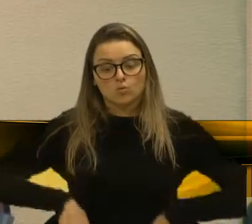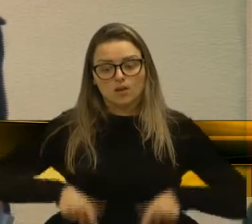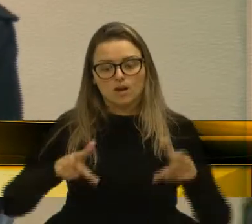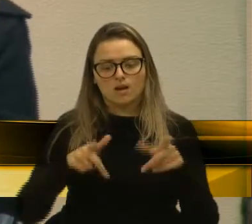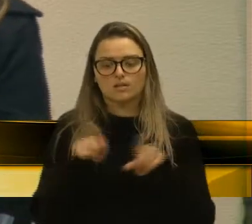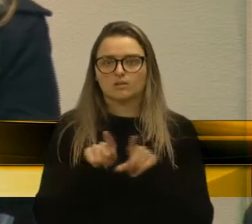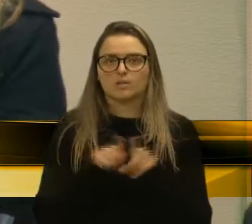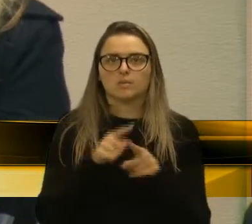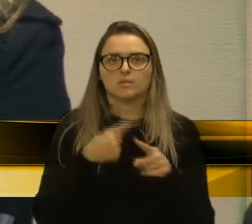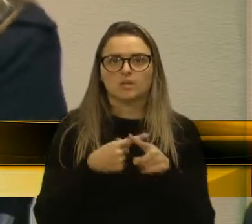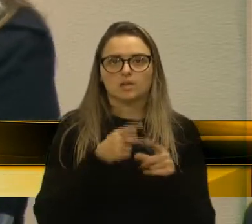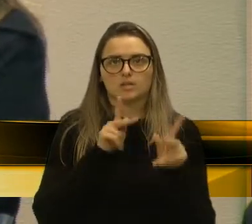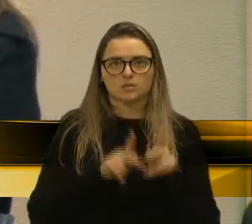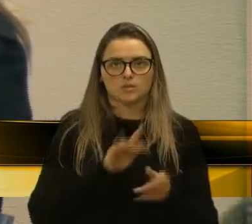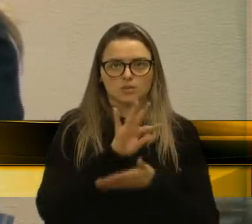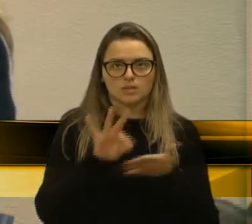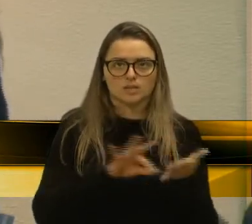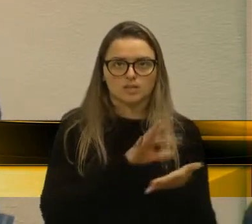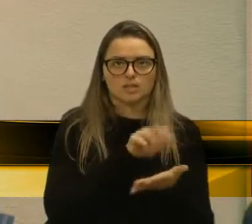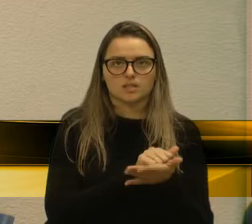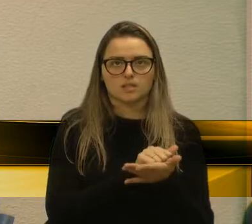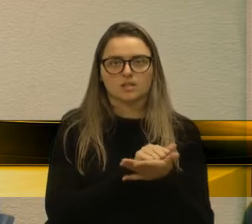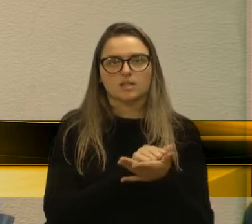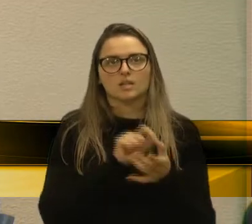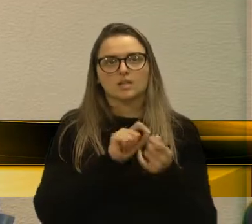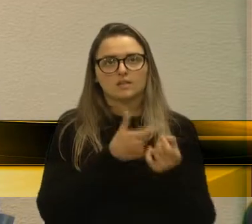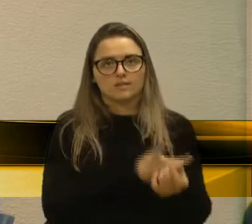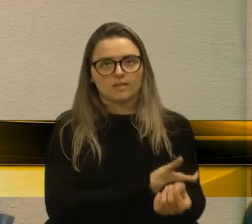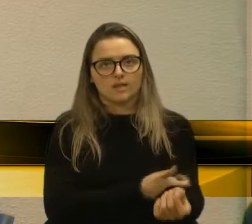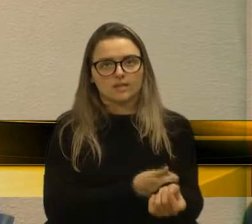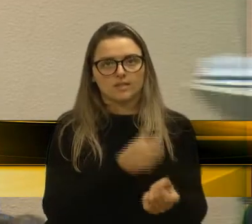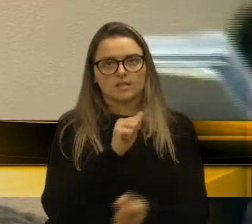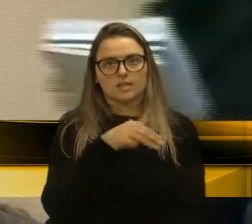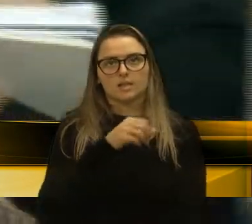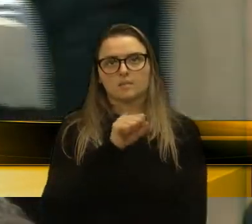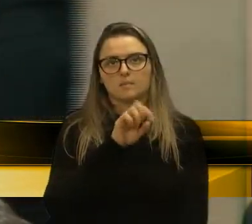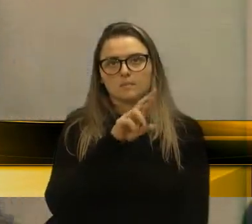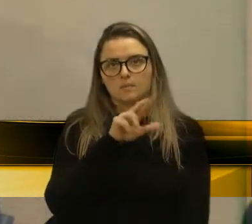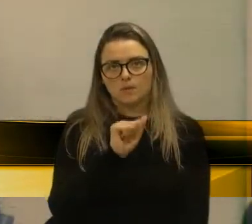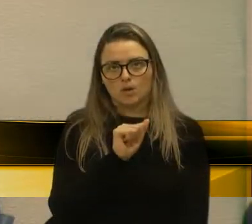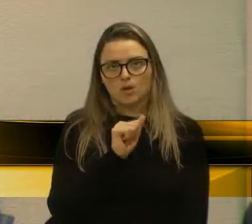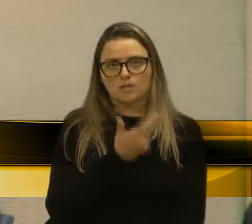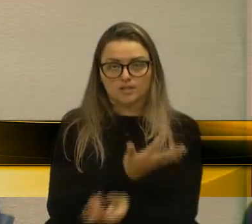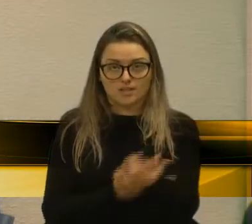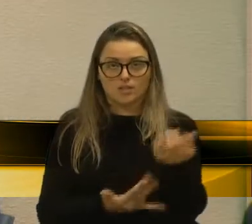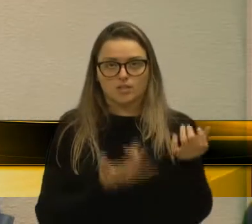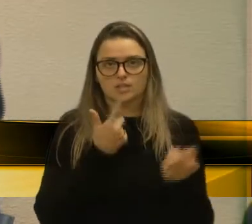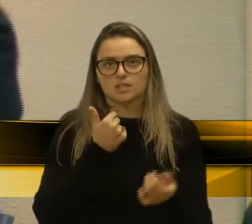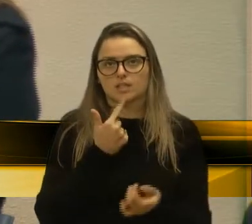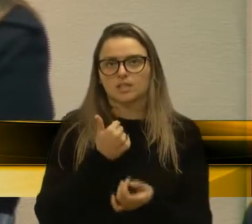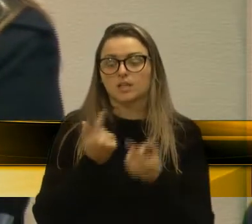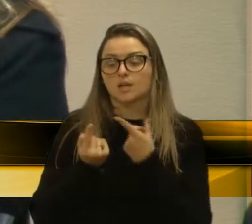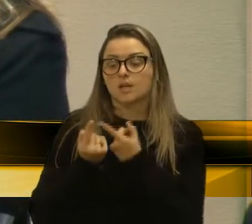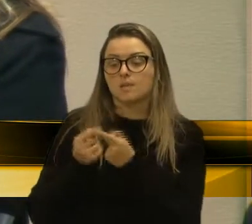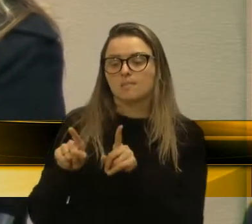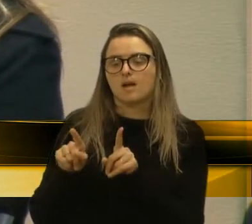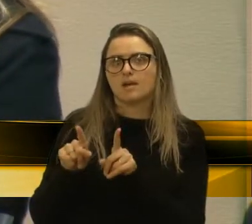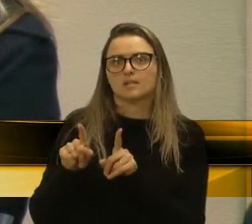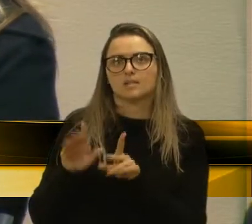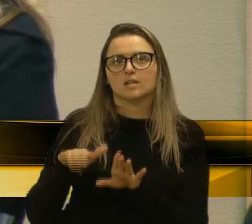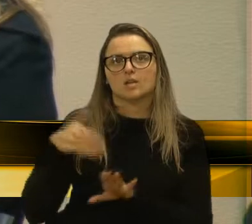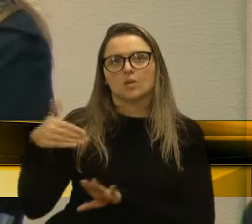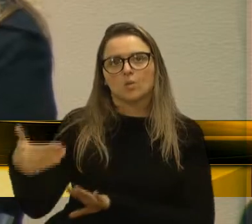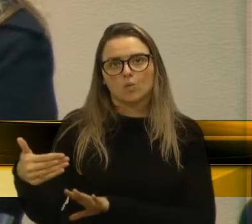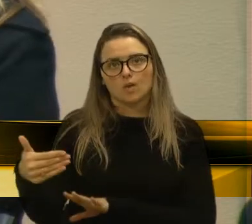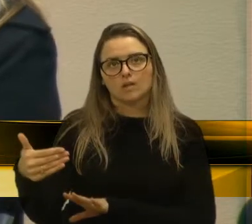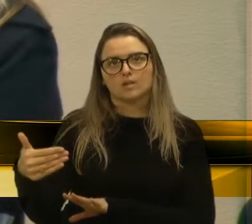pessoas que se cadastram como doadoras é coletada uma amostra de sangue para fazer parte do cadastro. E, no entanto, quando ocorre